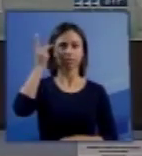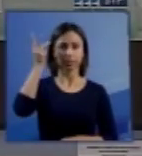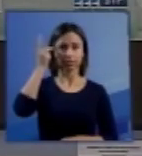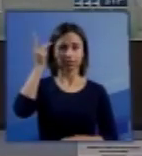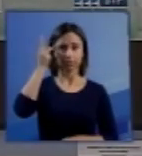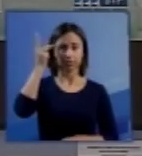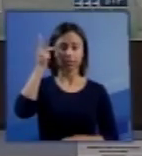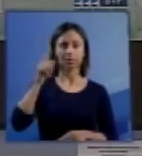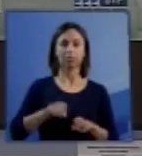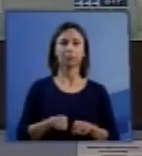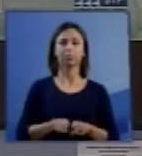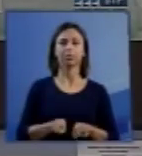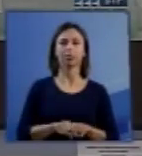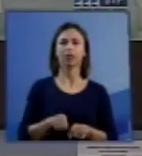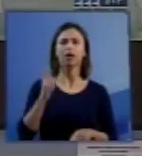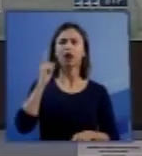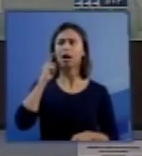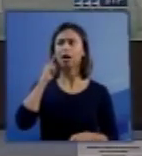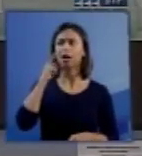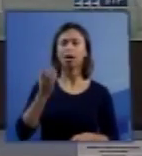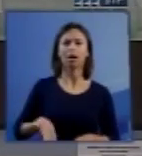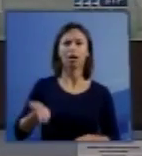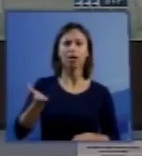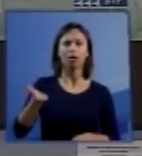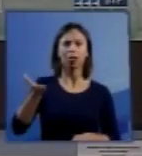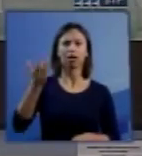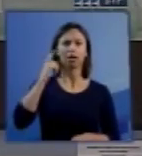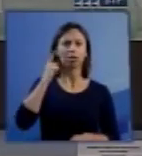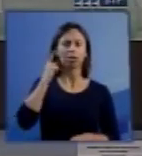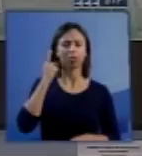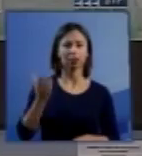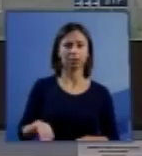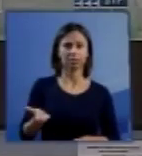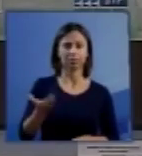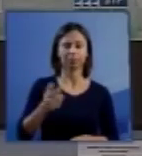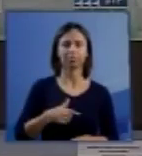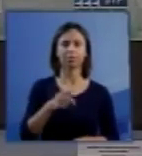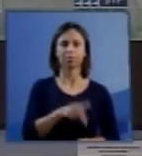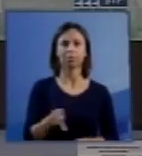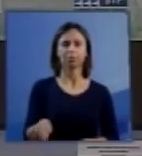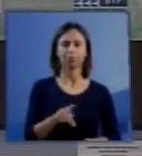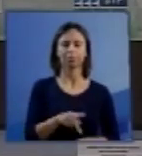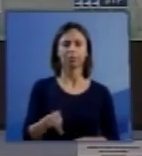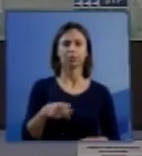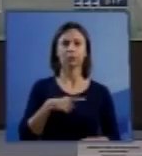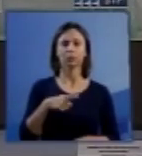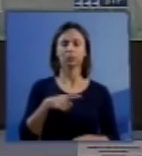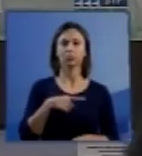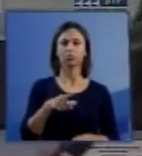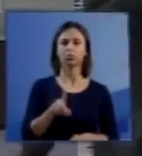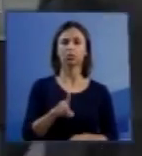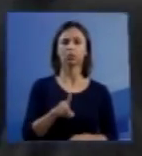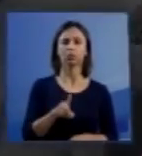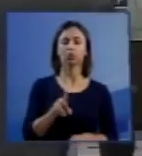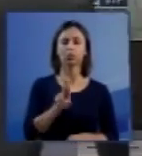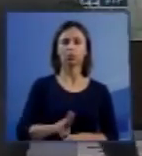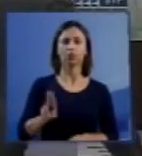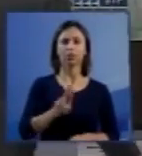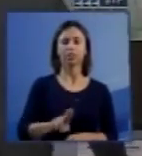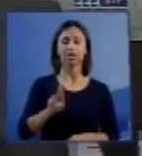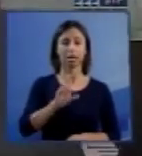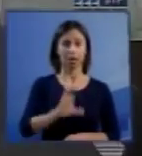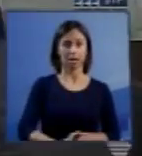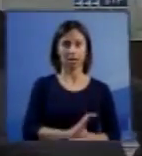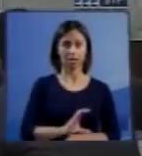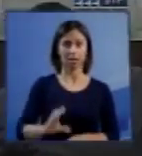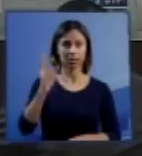Universidade Católica Louvain, na Bélgica. é professora da Pontifícia e Universidade Católica de São Paulo,